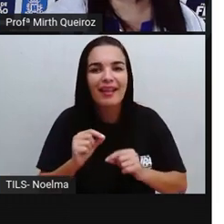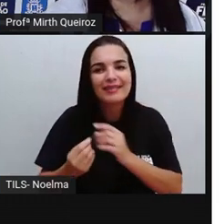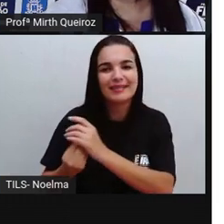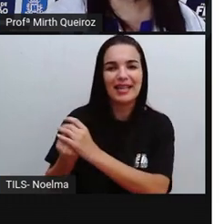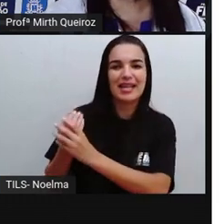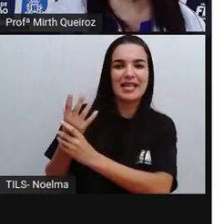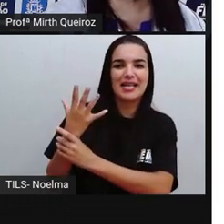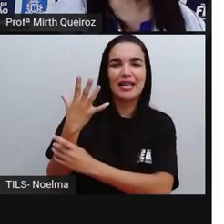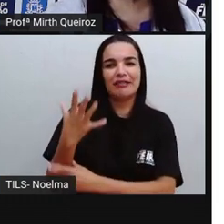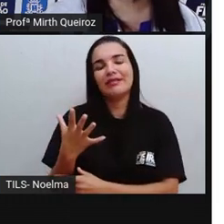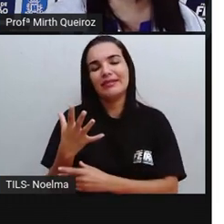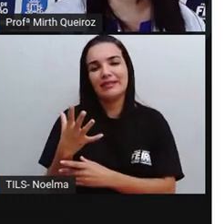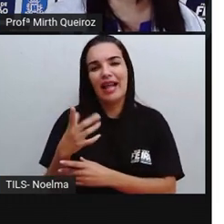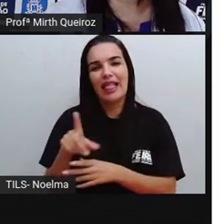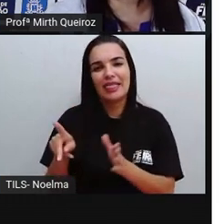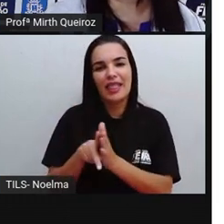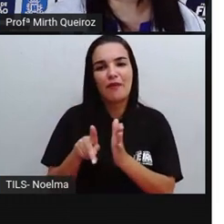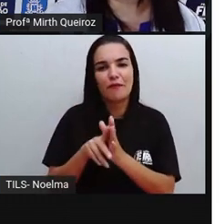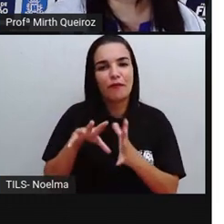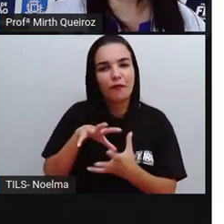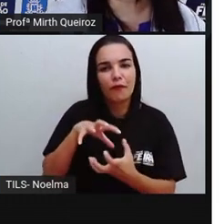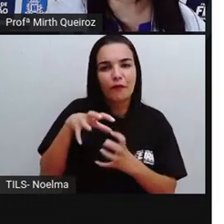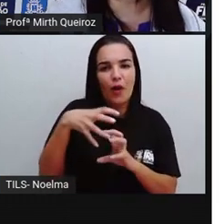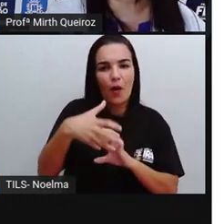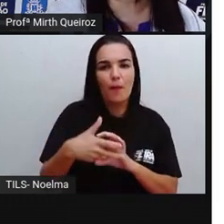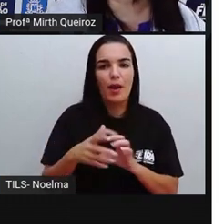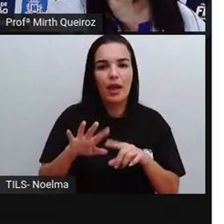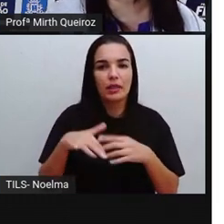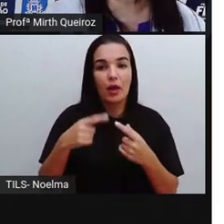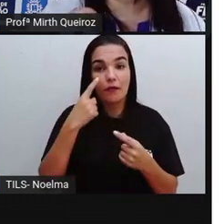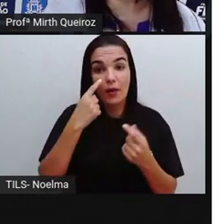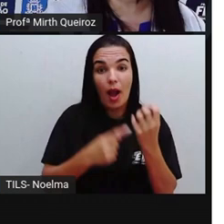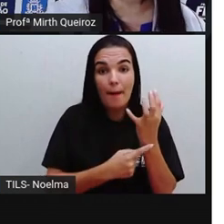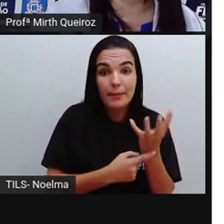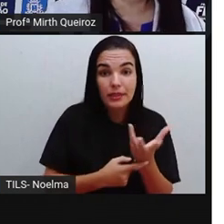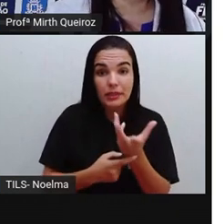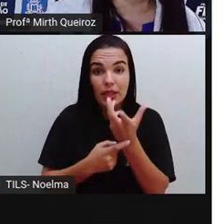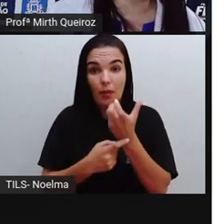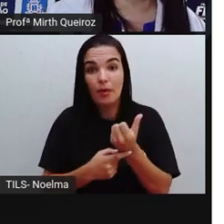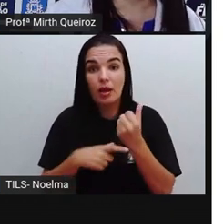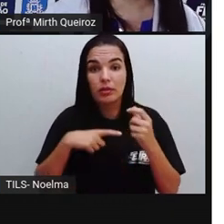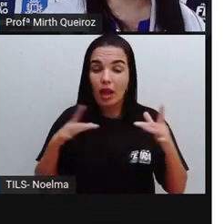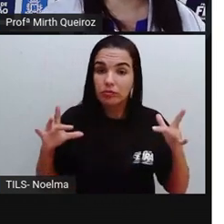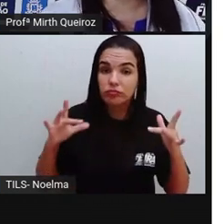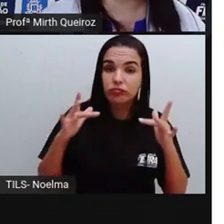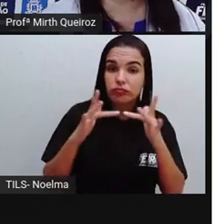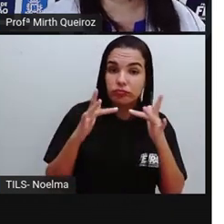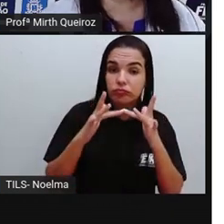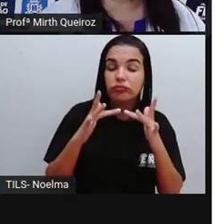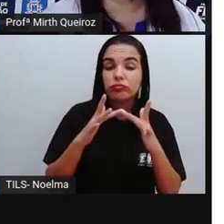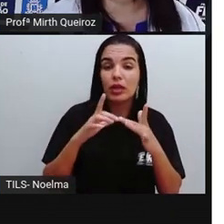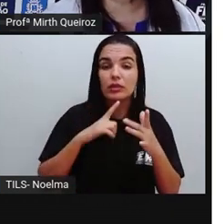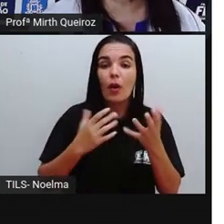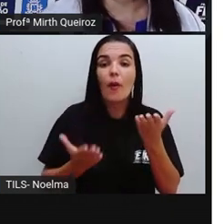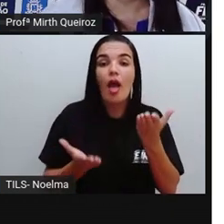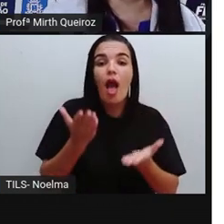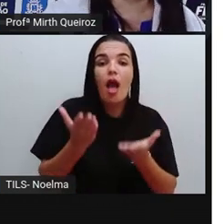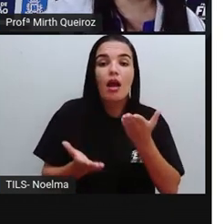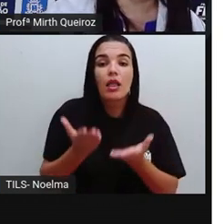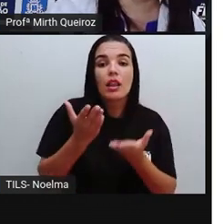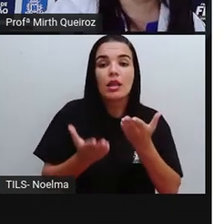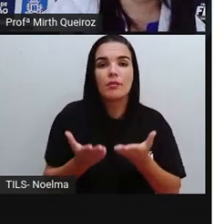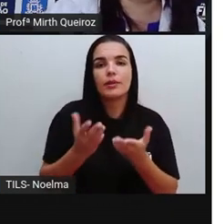obra, a preocupação com a forma dos objetos representados nessa obra está diretamente relacionada com o seu equilíbrio